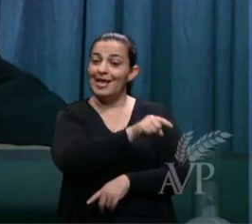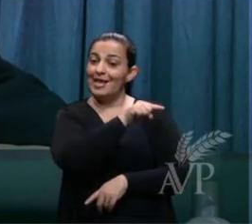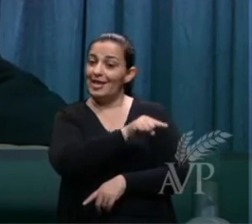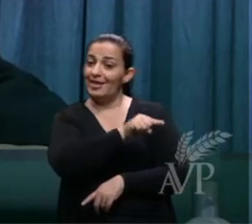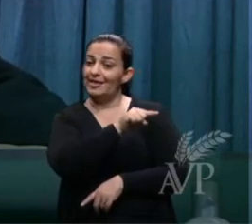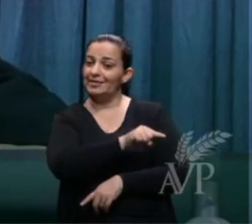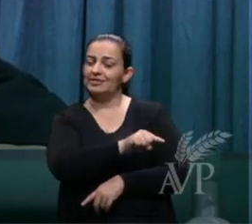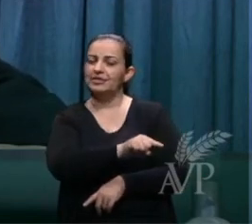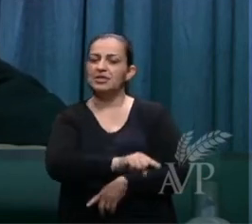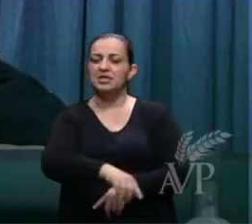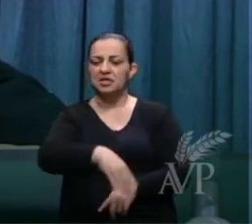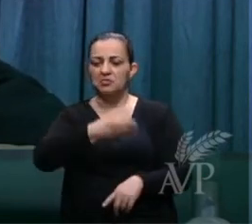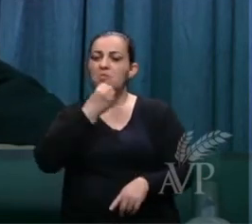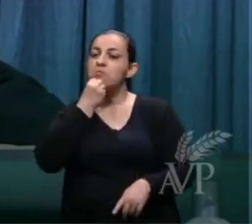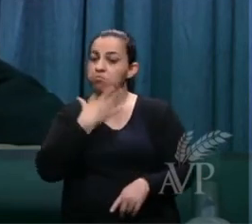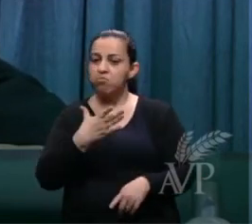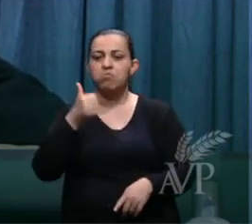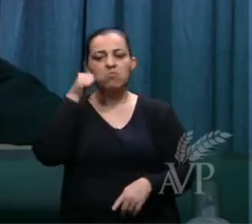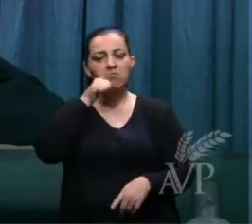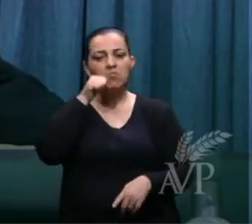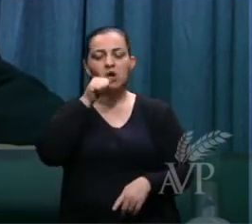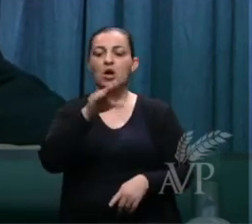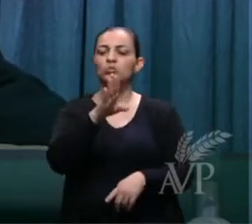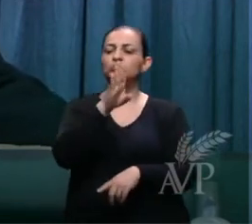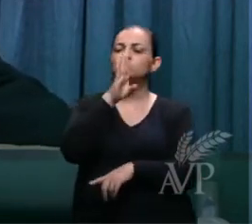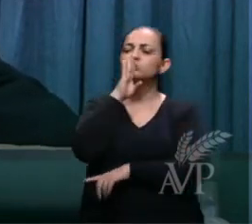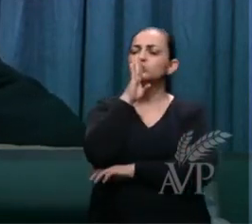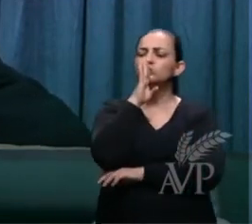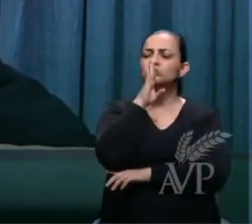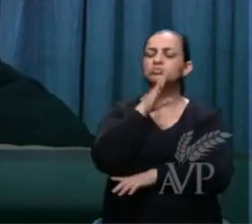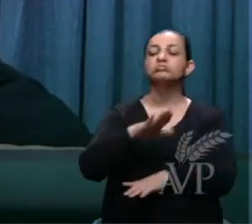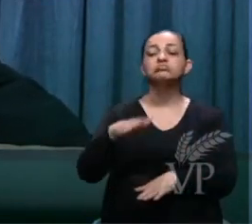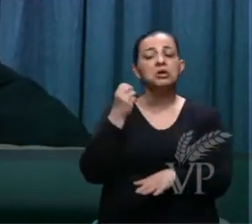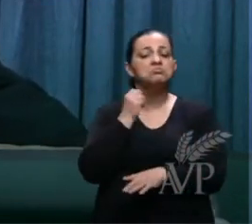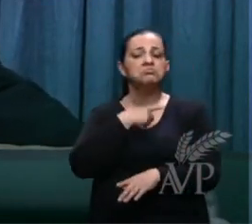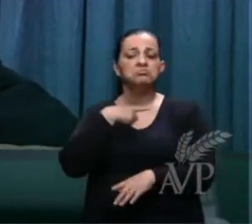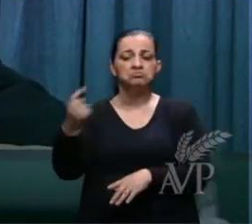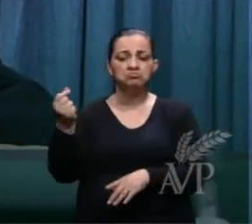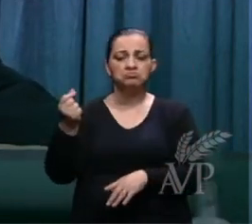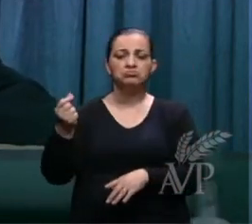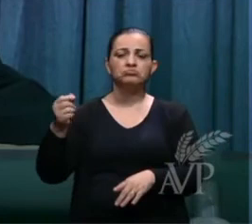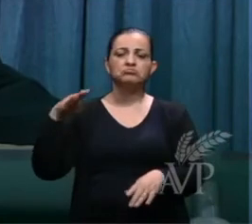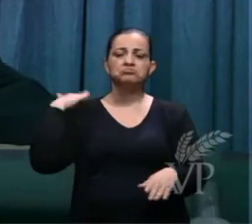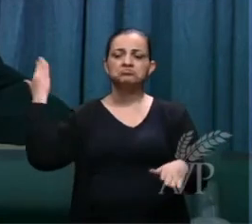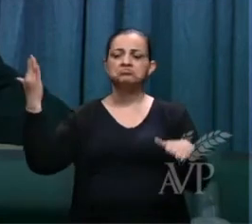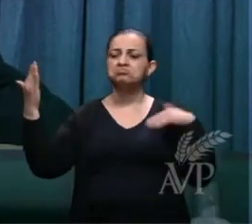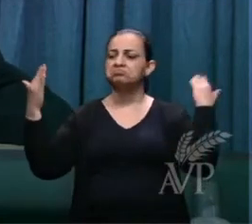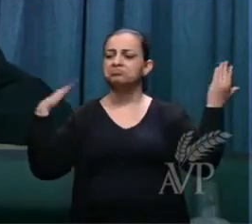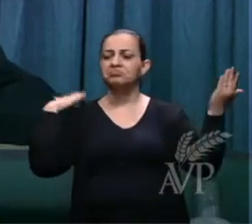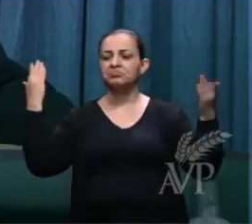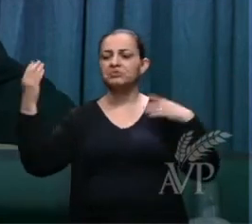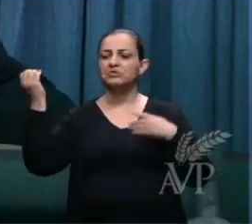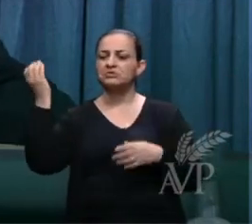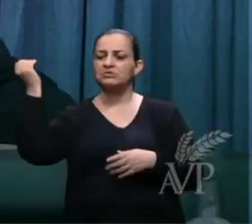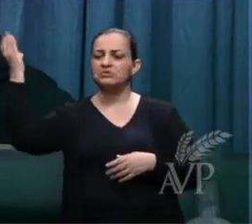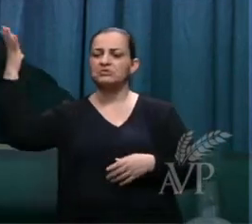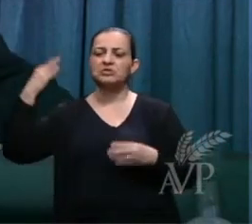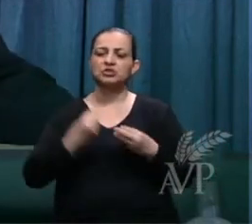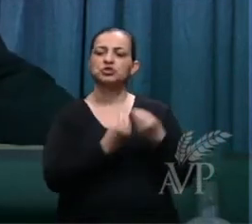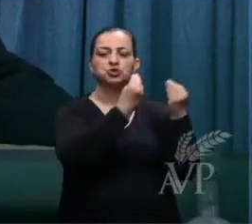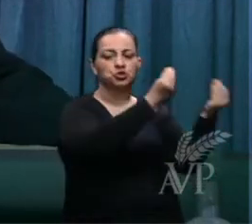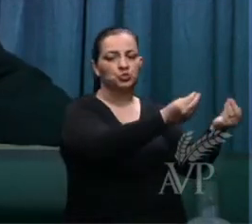não disse nada mas foram viajar ela deu aquilo para a mãe do irmão Brana quer dizer essa meia de velha